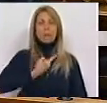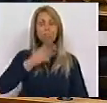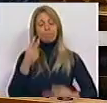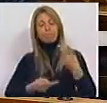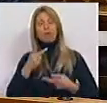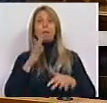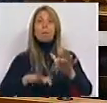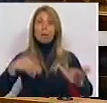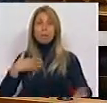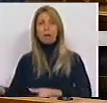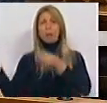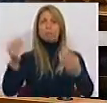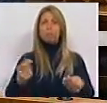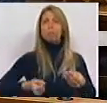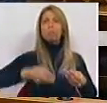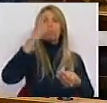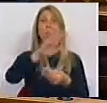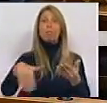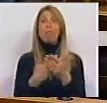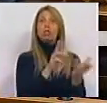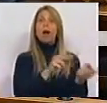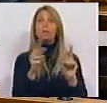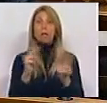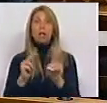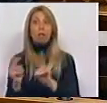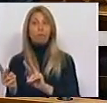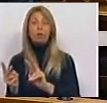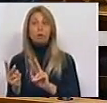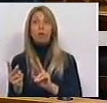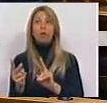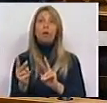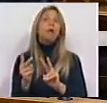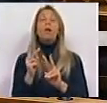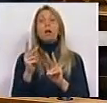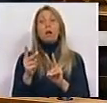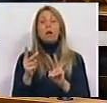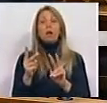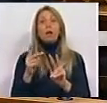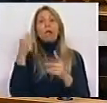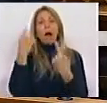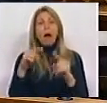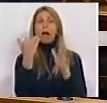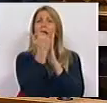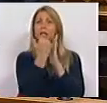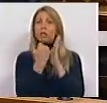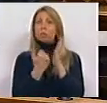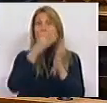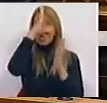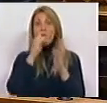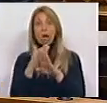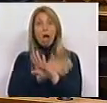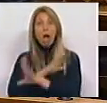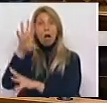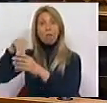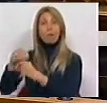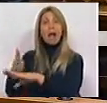conjunto de propostas alternativas que, no fundo, repescam, aliás, disposições que o Governo incluiu no